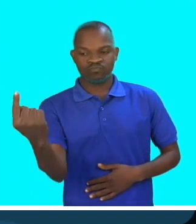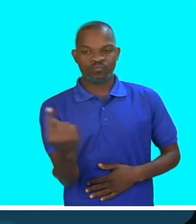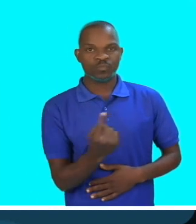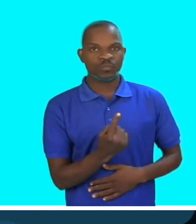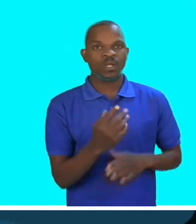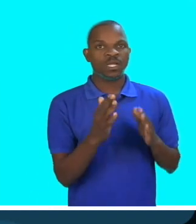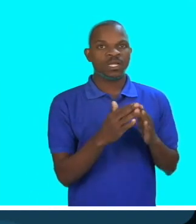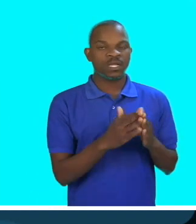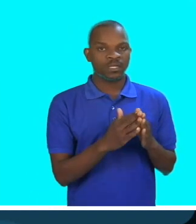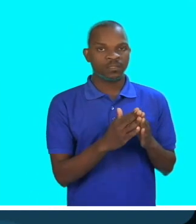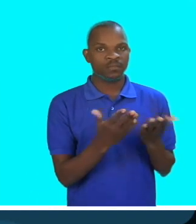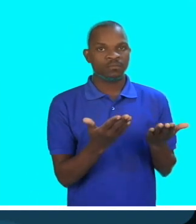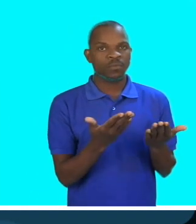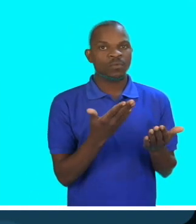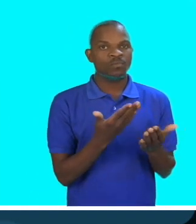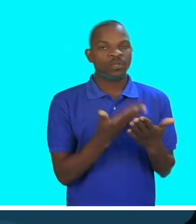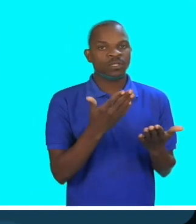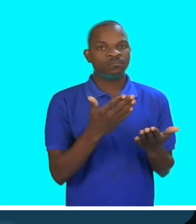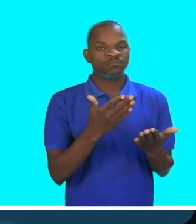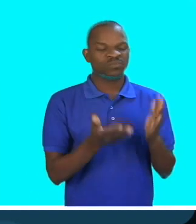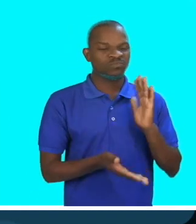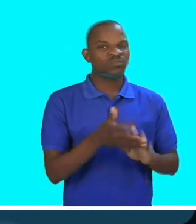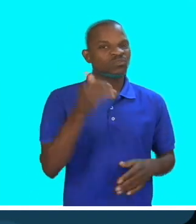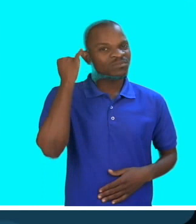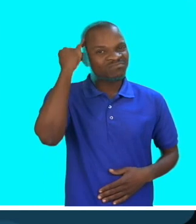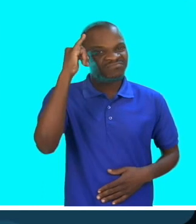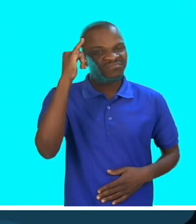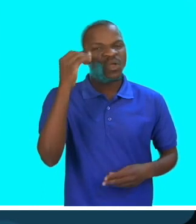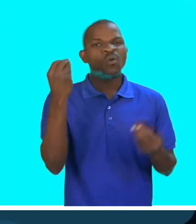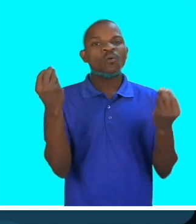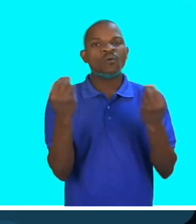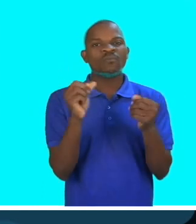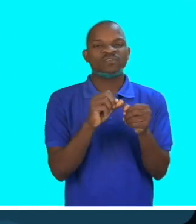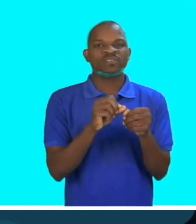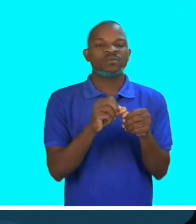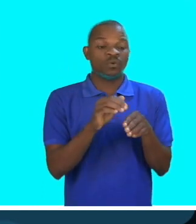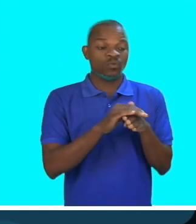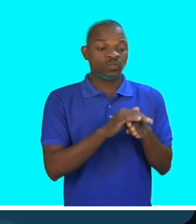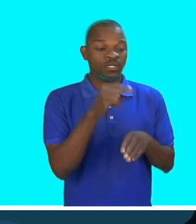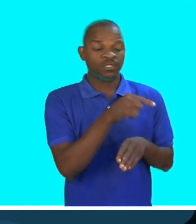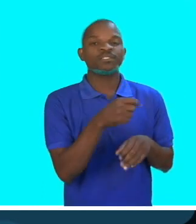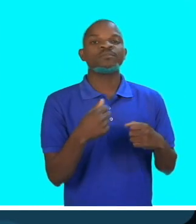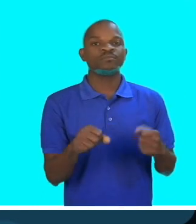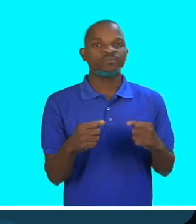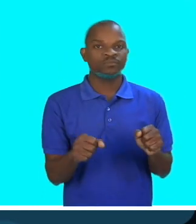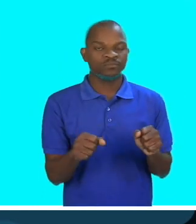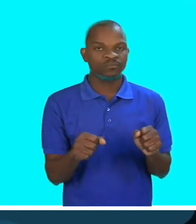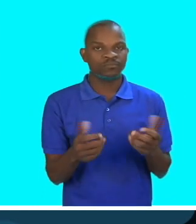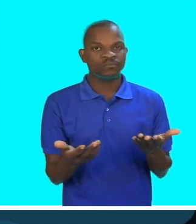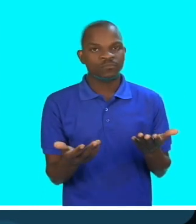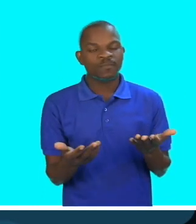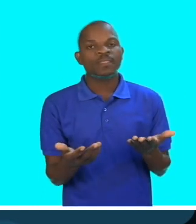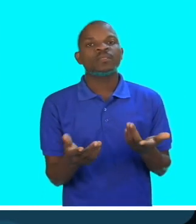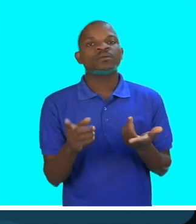que aconteceu comigo, quando volto cá à casa, olhava para a moto, eu fui tendo essas ideias. Como é que eu faço para